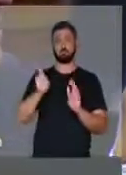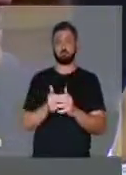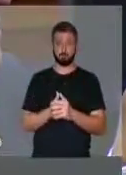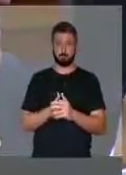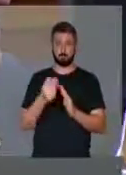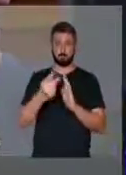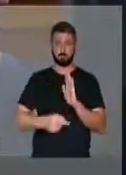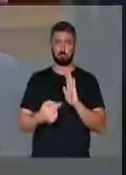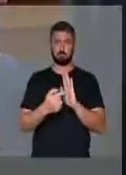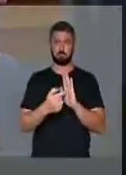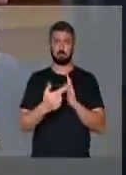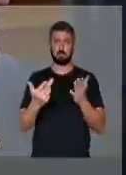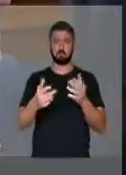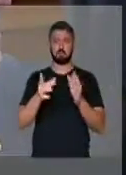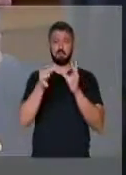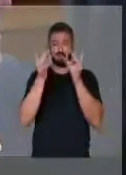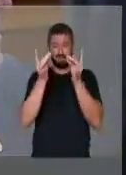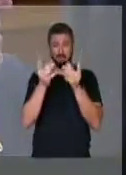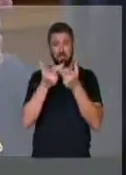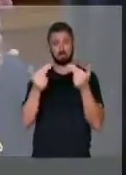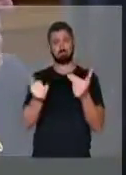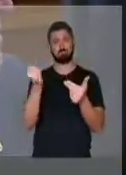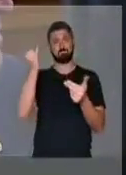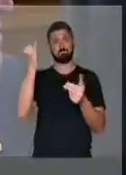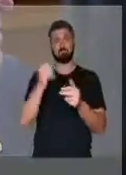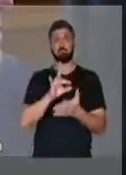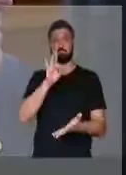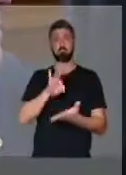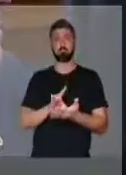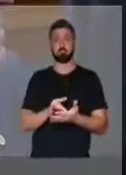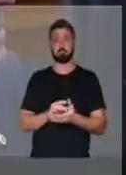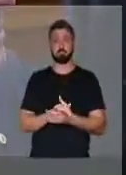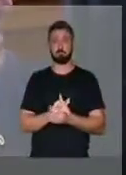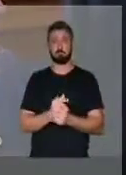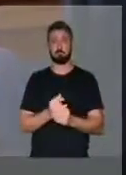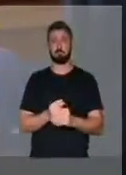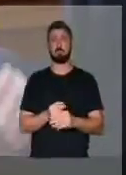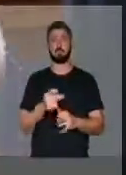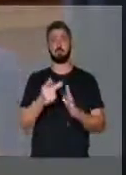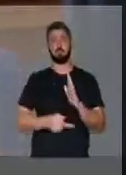do projeto esse detalhe importante de efetivação do próprio projeto.